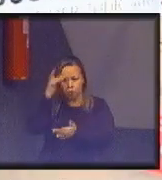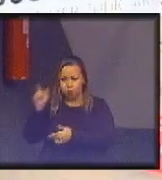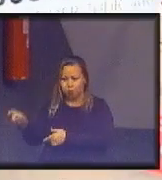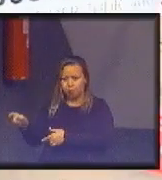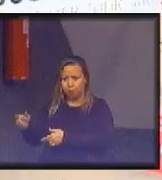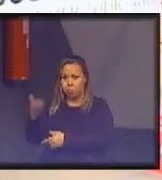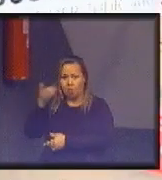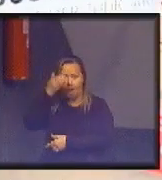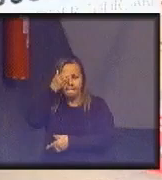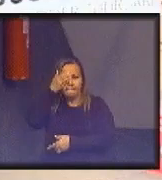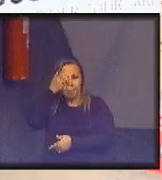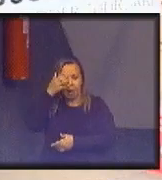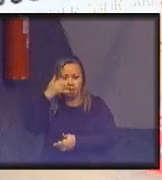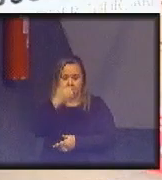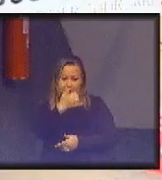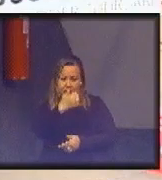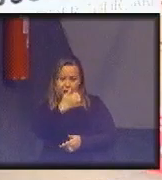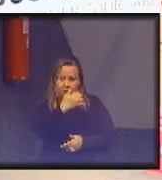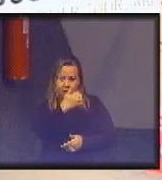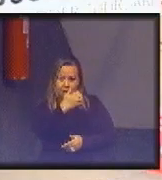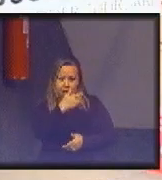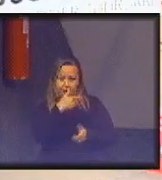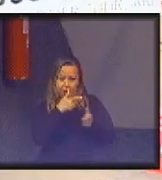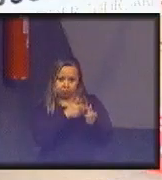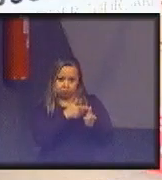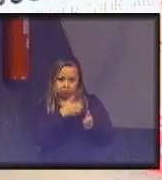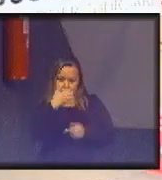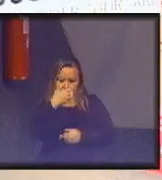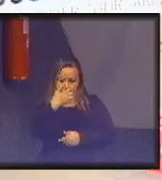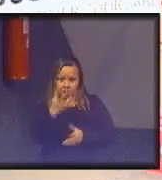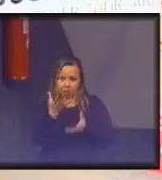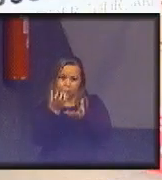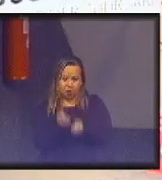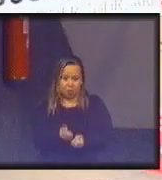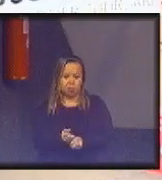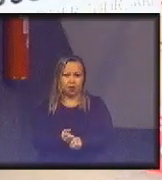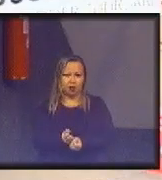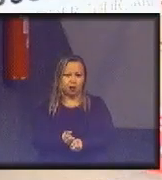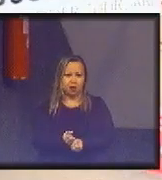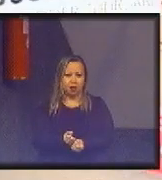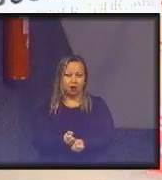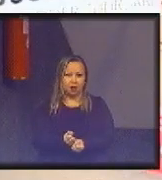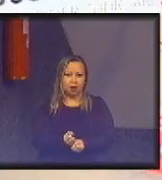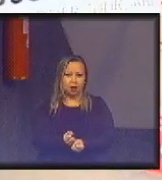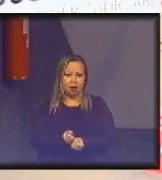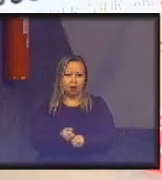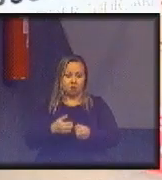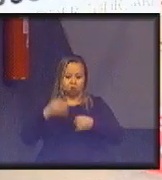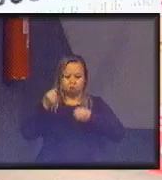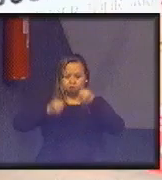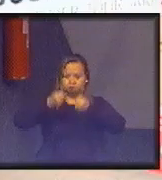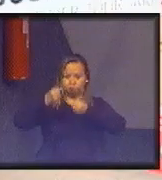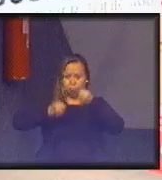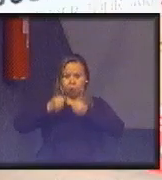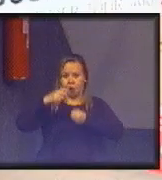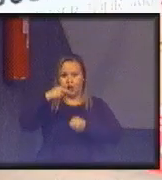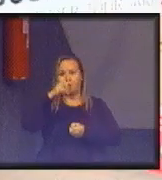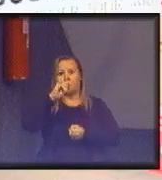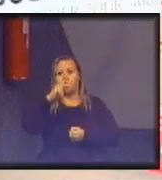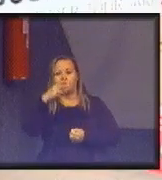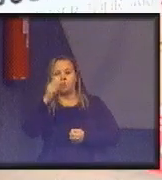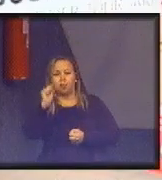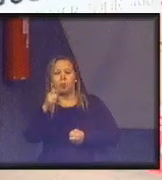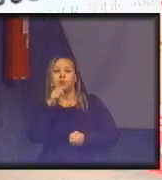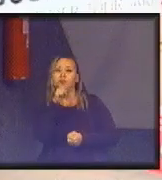pirata armado de AK-47 para receber um carro-pipa de água potável